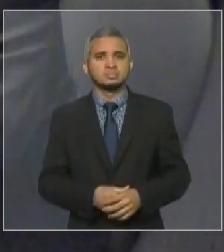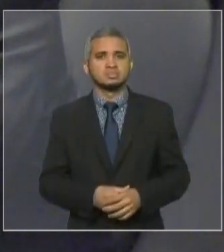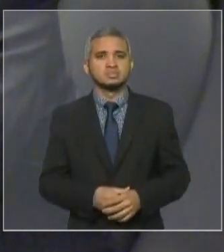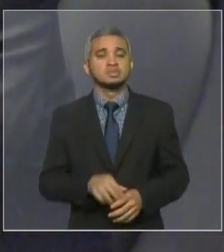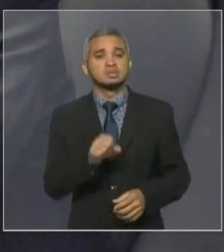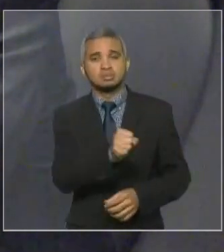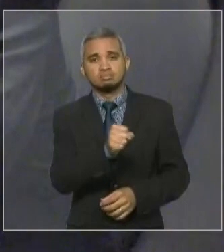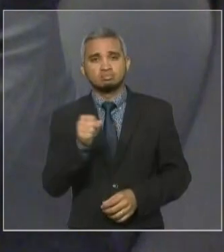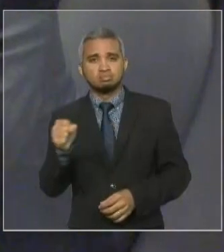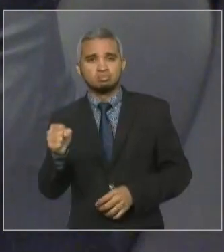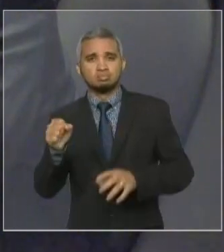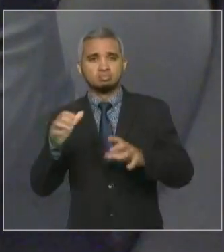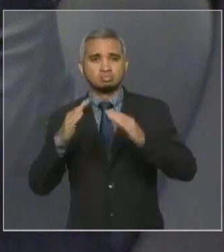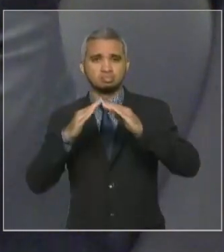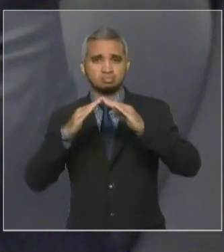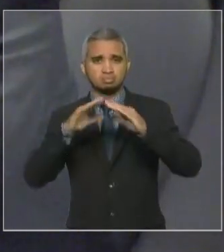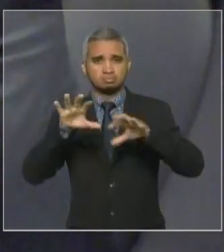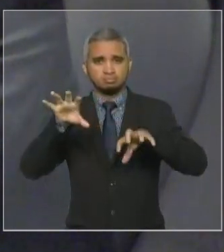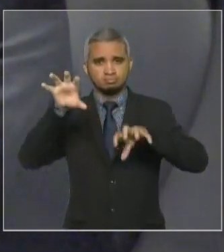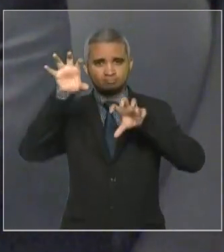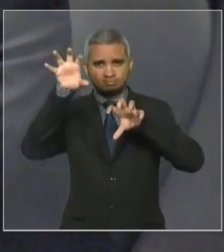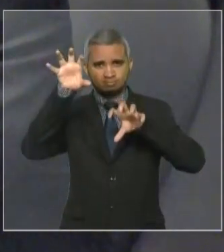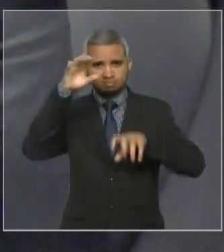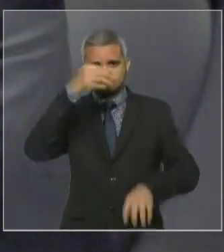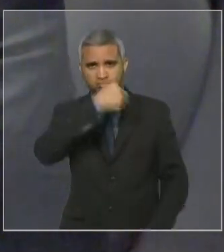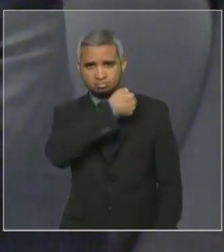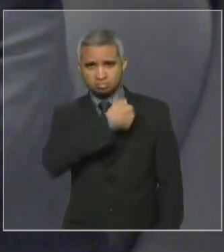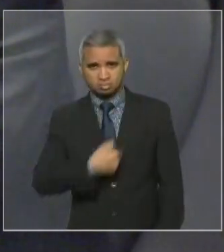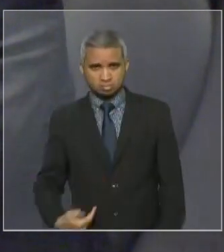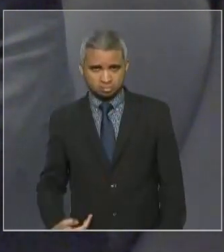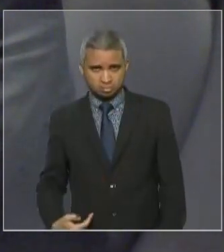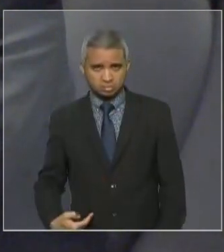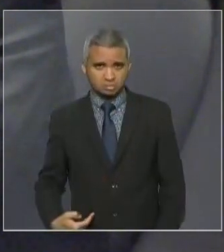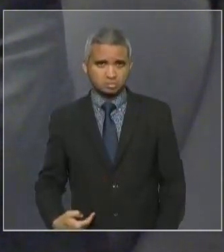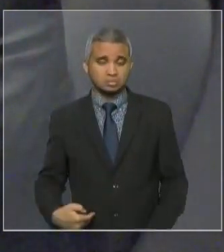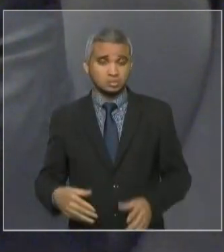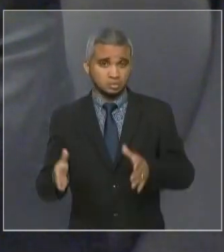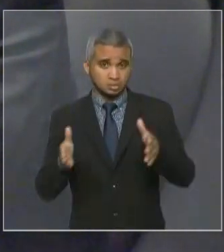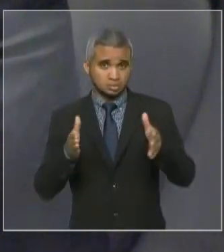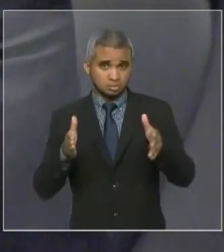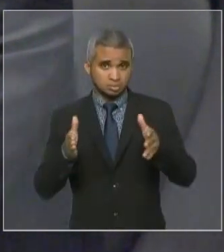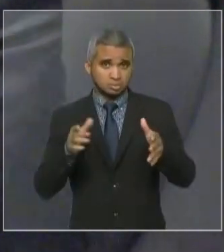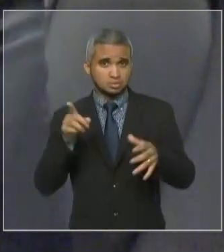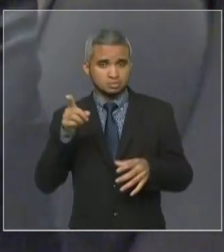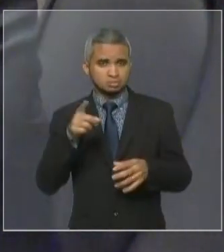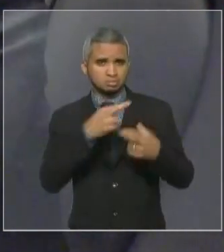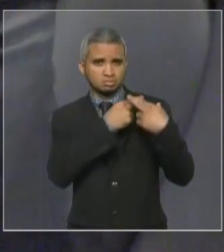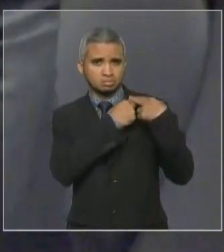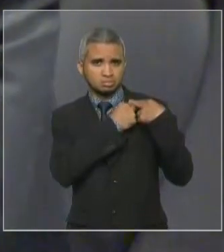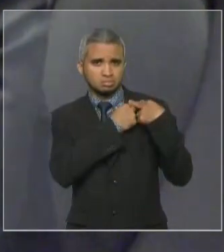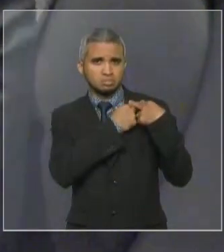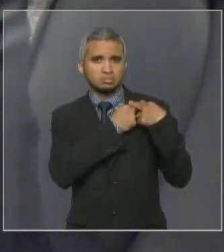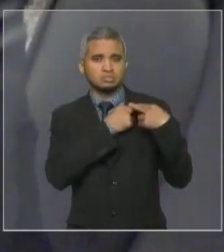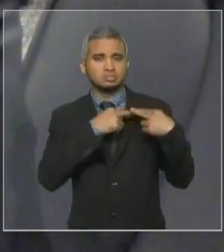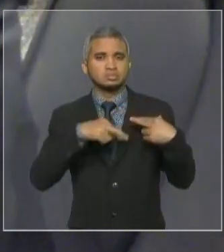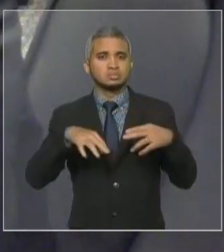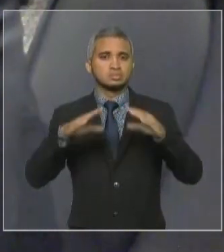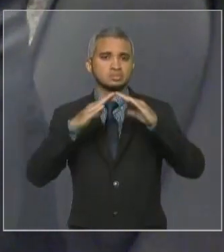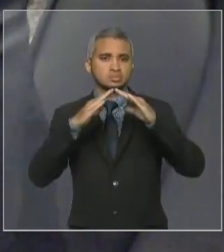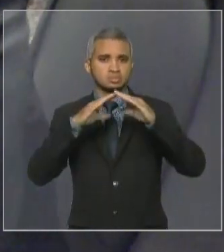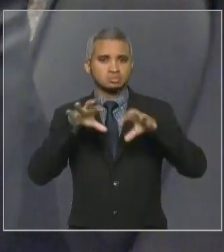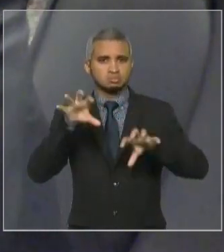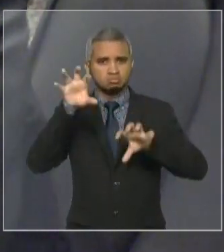do governo, e durante esse período que exerceu a Casa Civil, foi, sem dúvida,